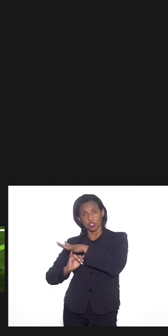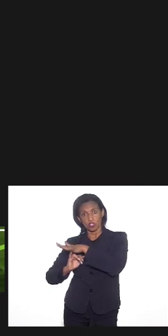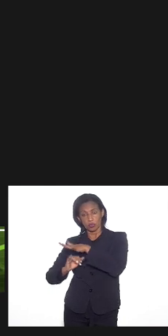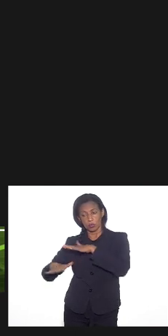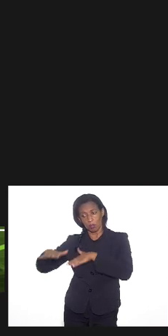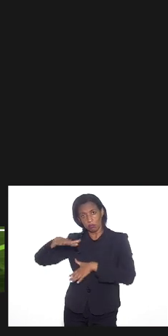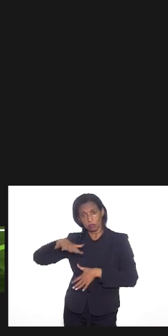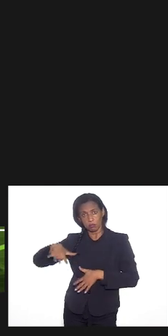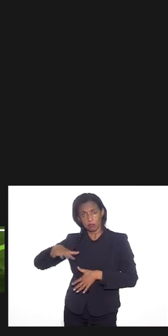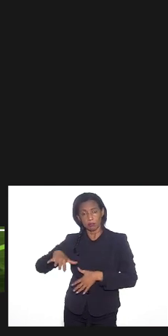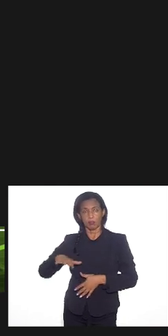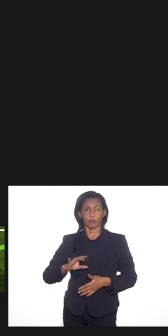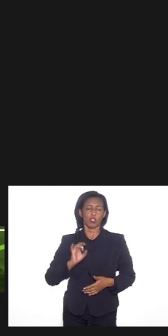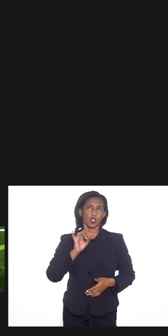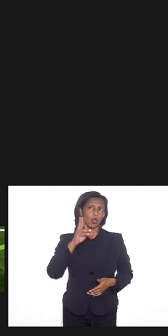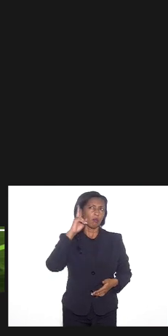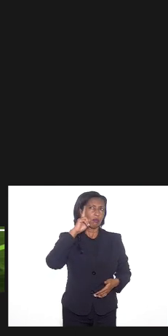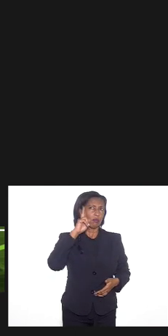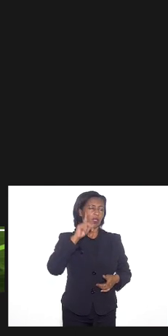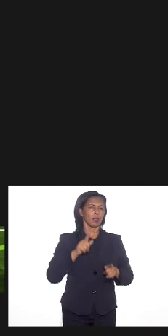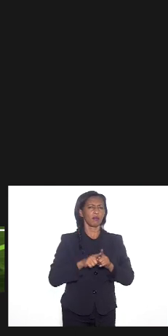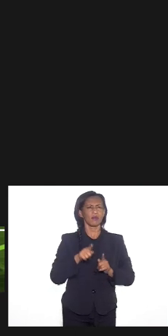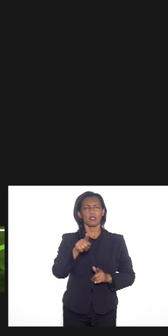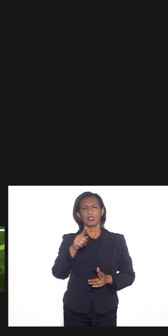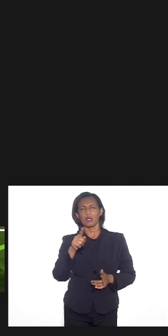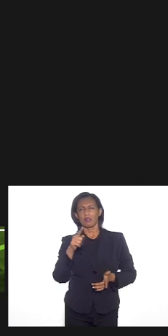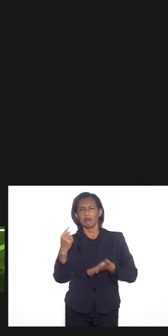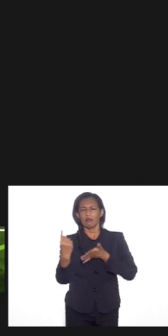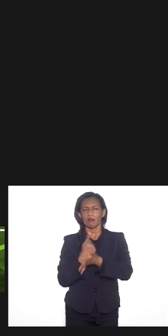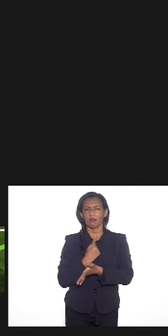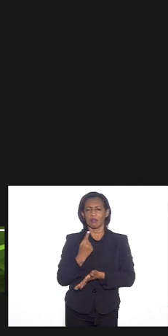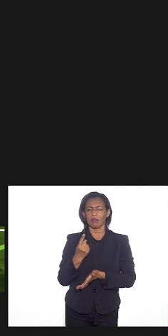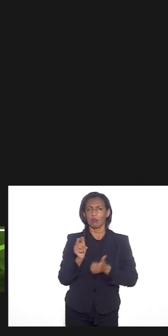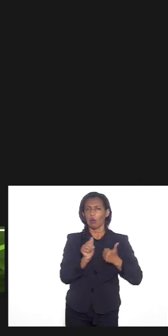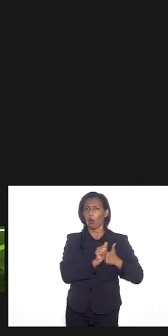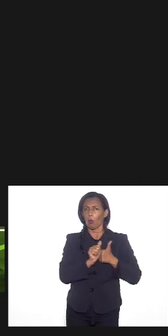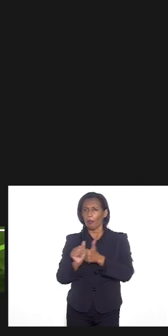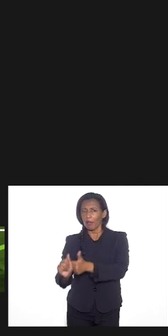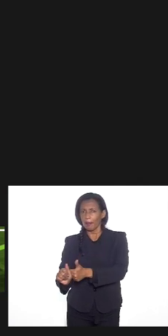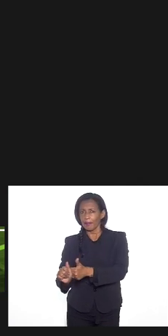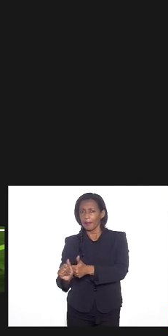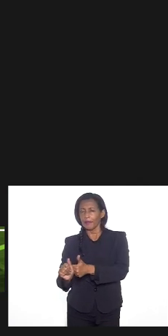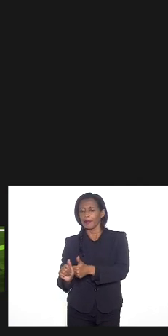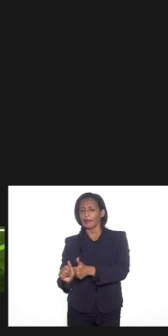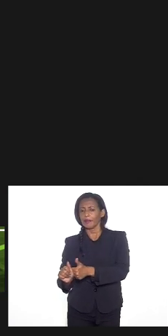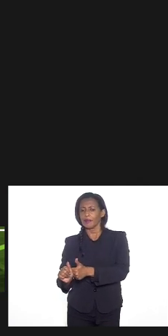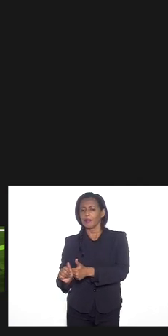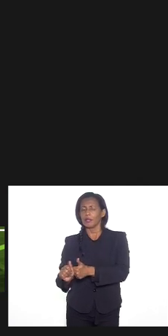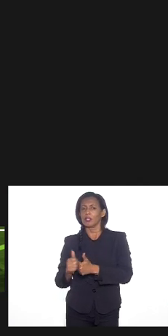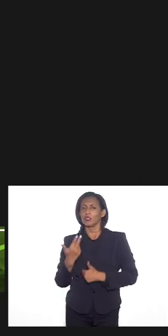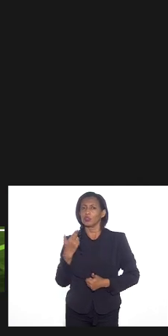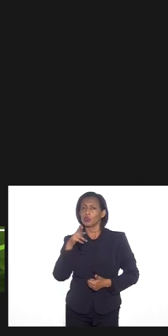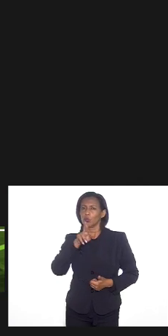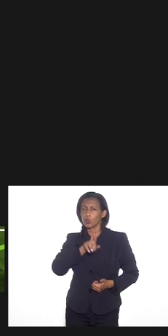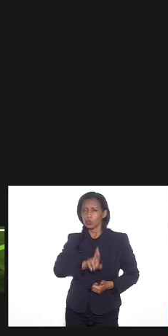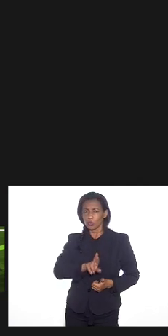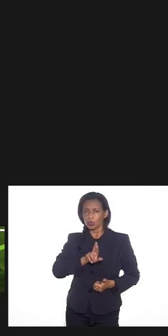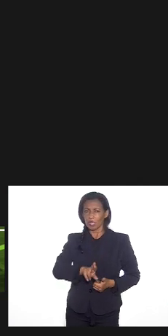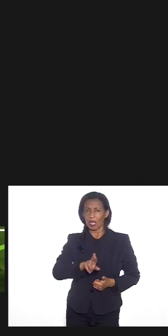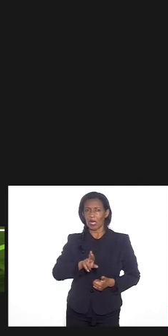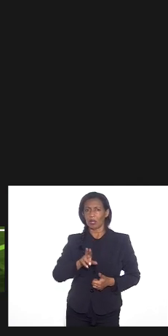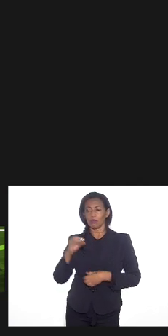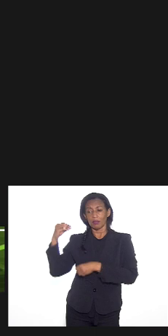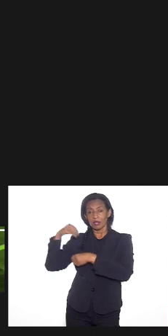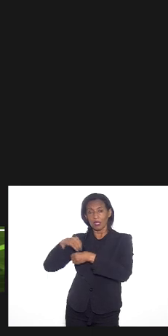só só me recordei agora também que se falou sobre a questão do acompanhamento né de resultados e questões da